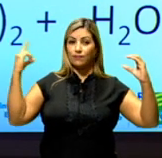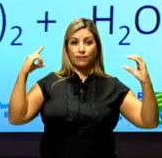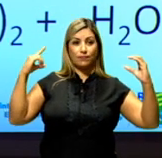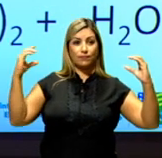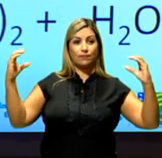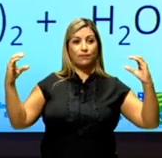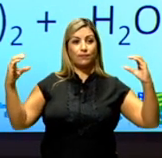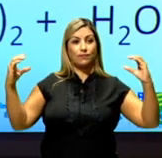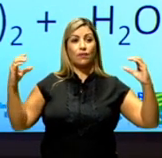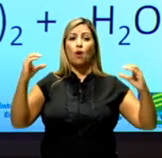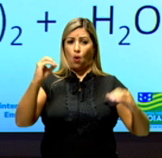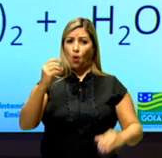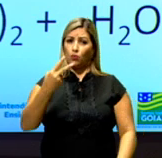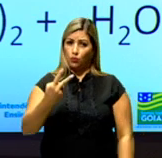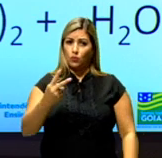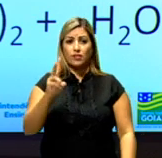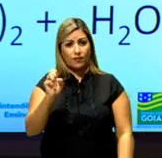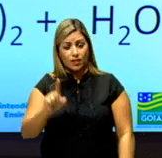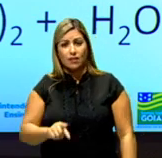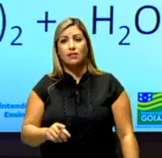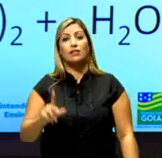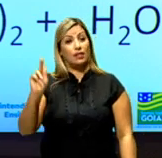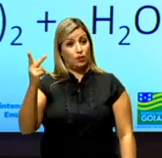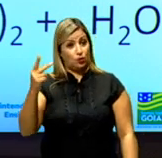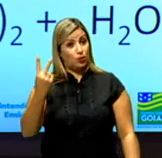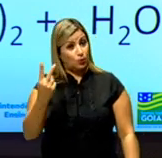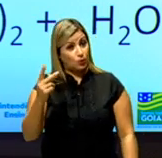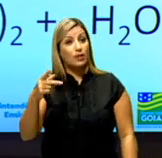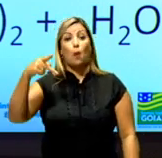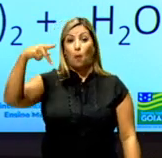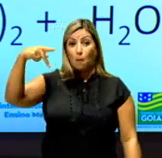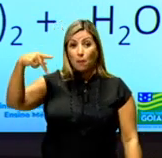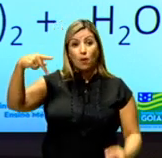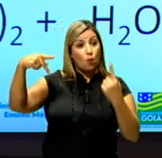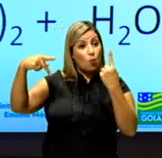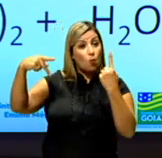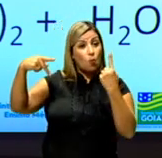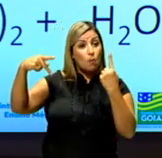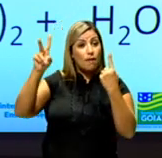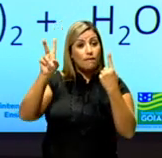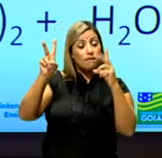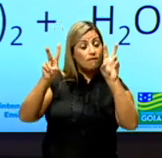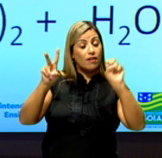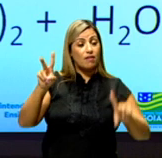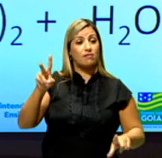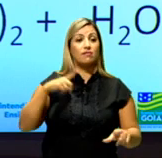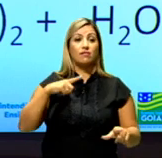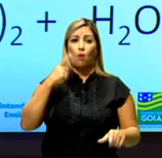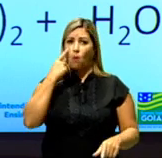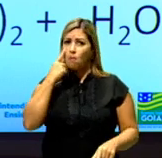O oxigênio tem duas vezes. O hidrogênio duas vezes. O P também tem uma vez aqui e uma vez aqui.